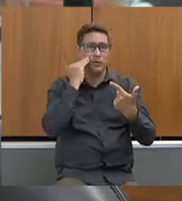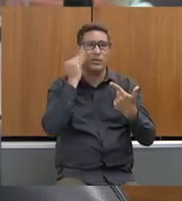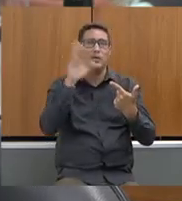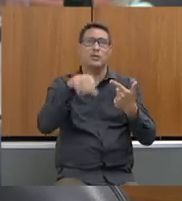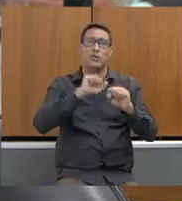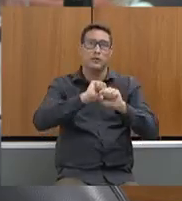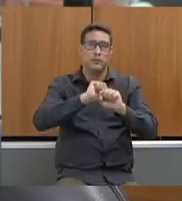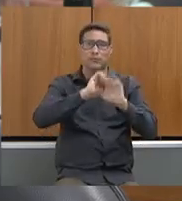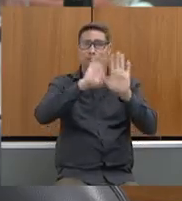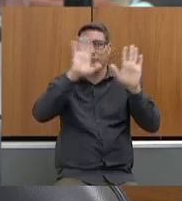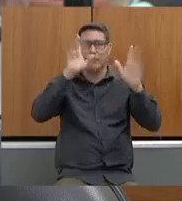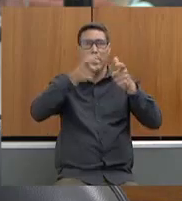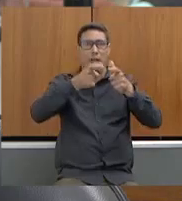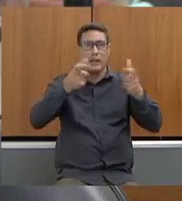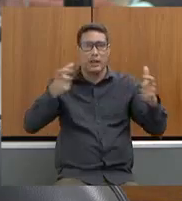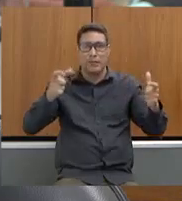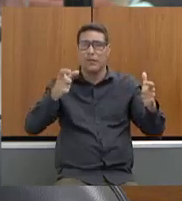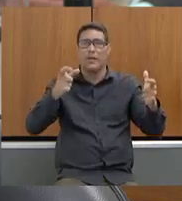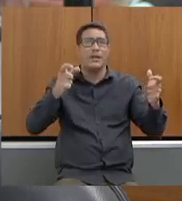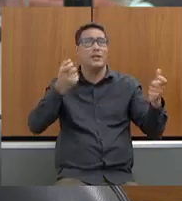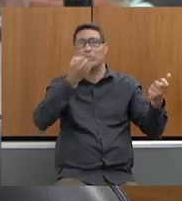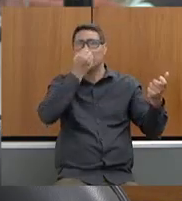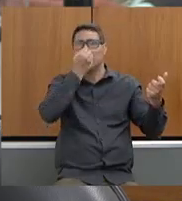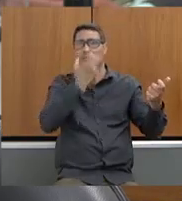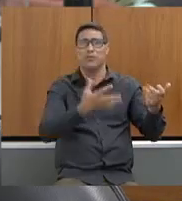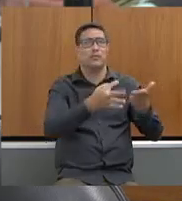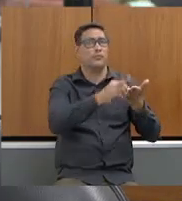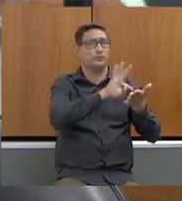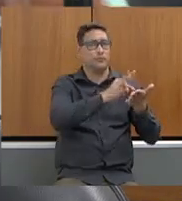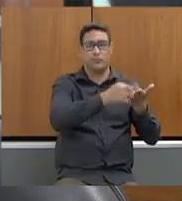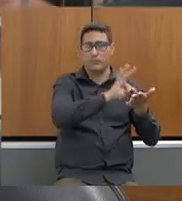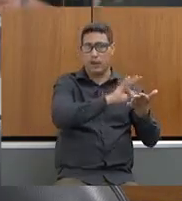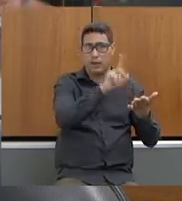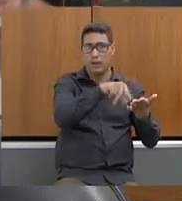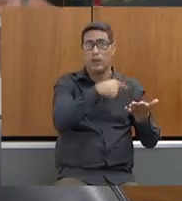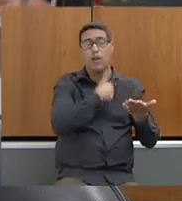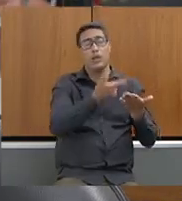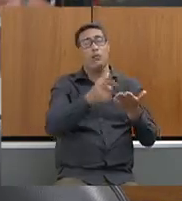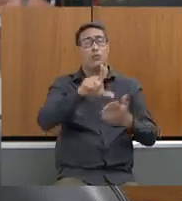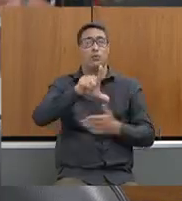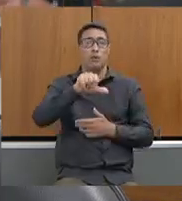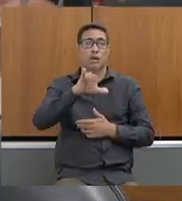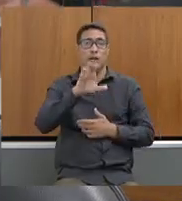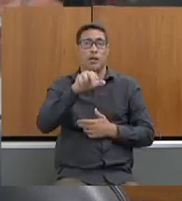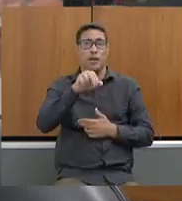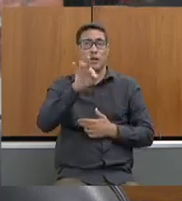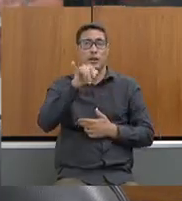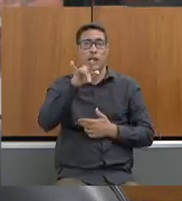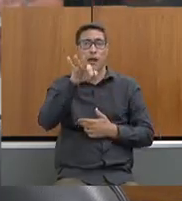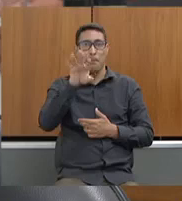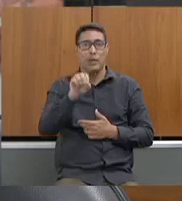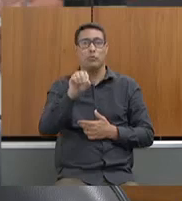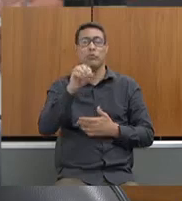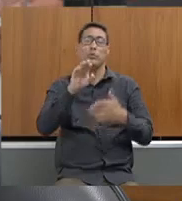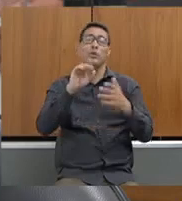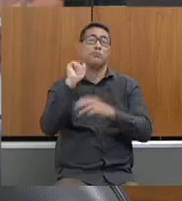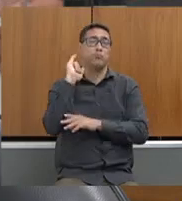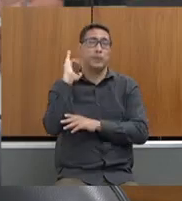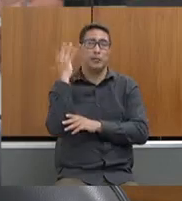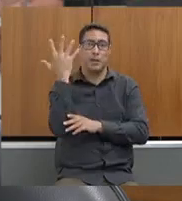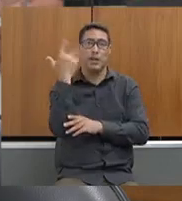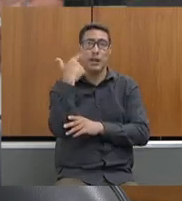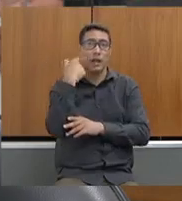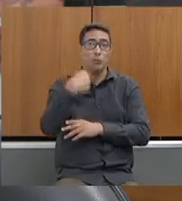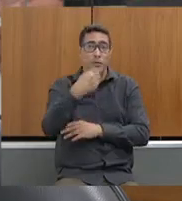não interessam à boa técnica. E o licenciamento ambiental tem que se pautar pela boa técnica e não por uma